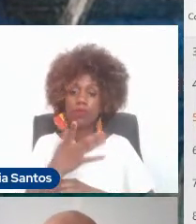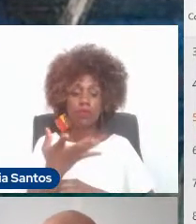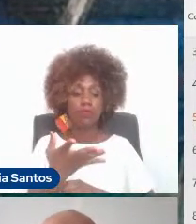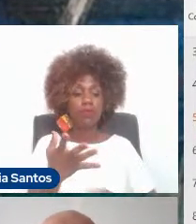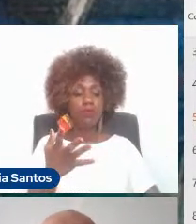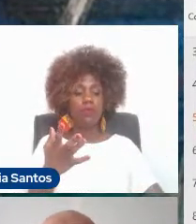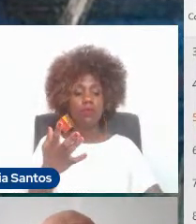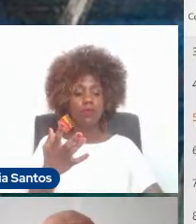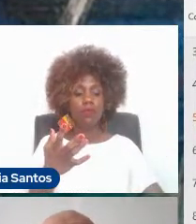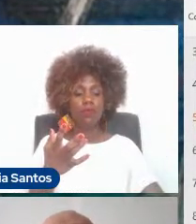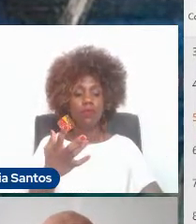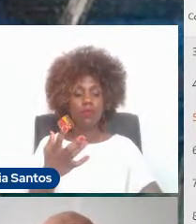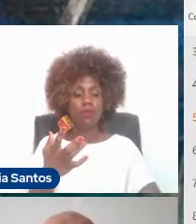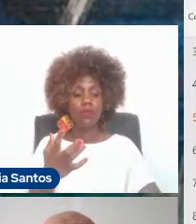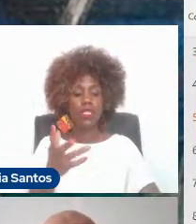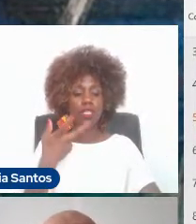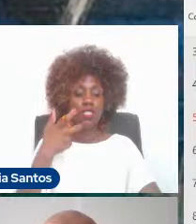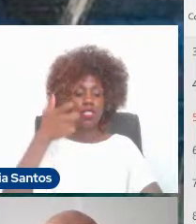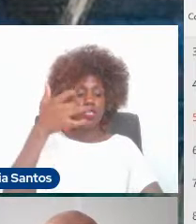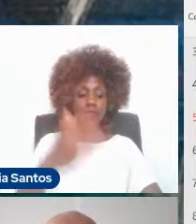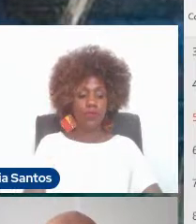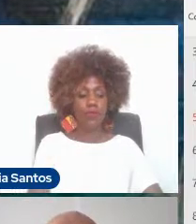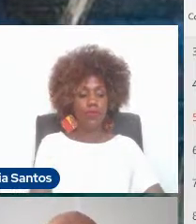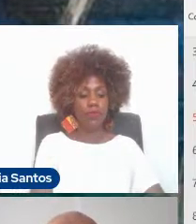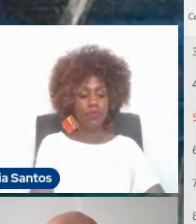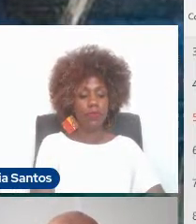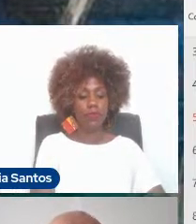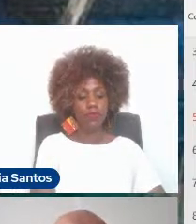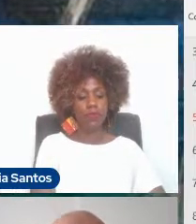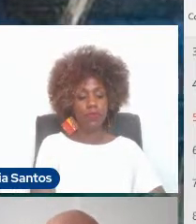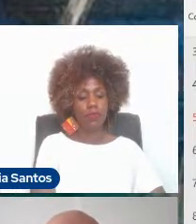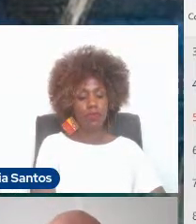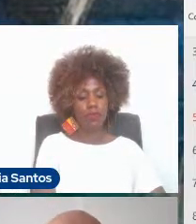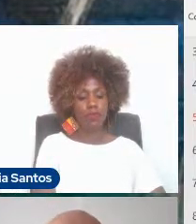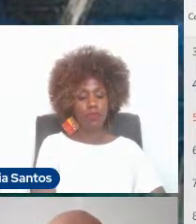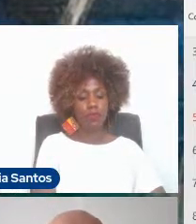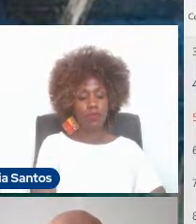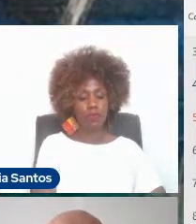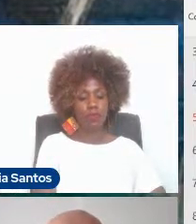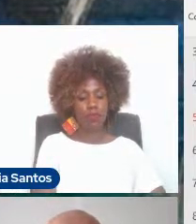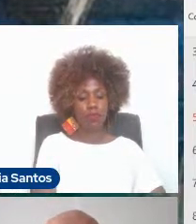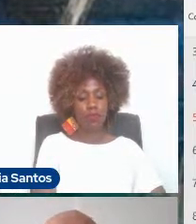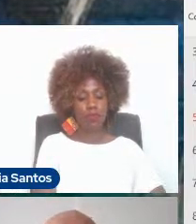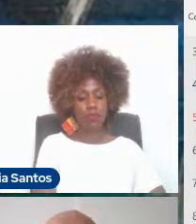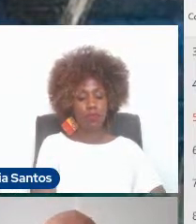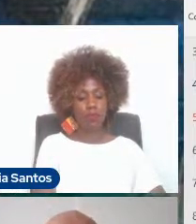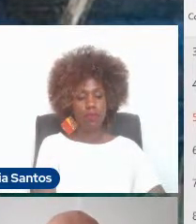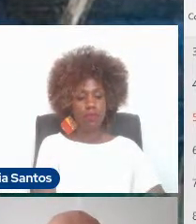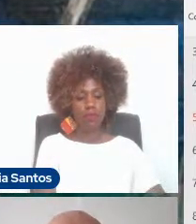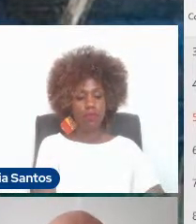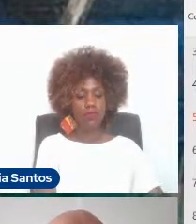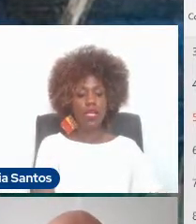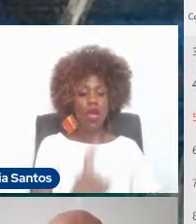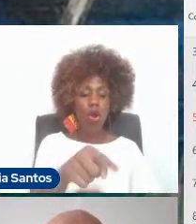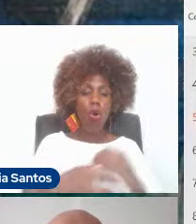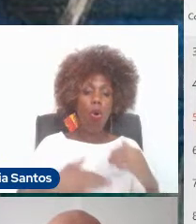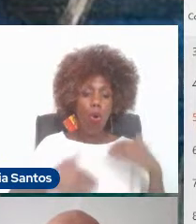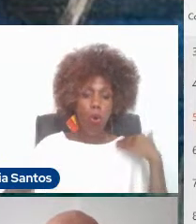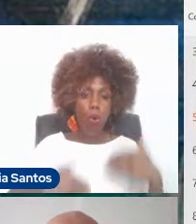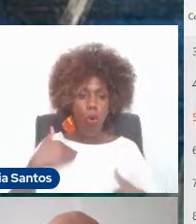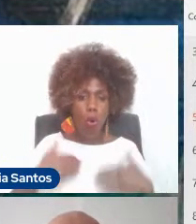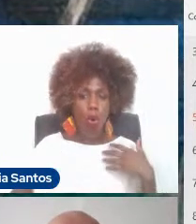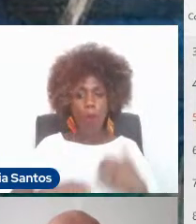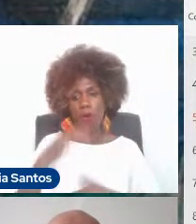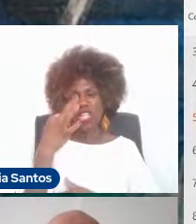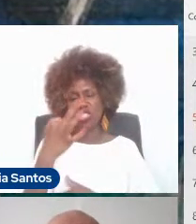situação de que todo o chamado mal funcionamento do corpo, como as dores, por exemplo,